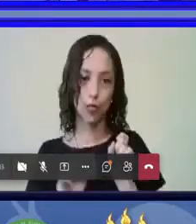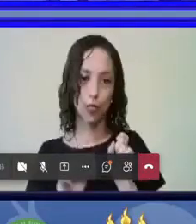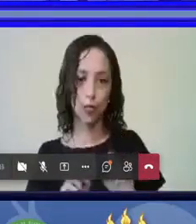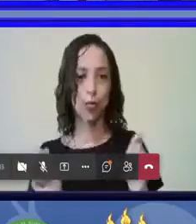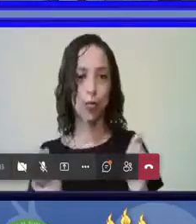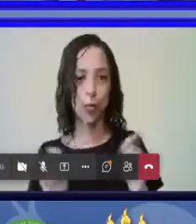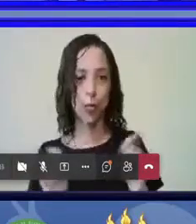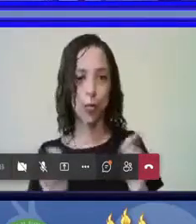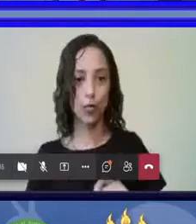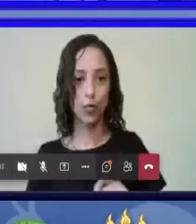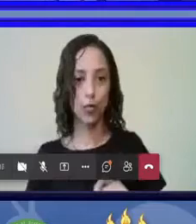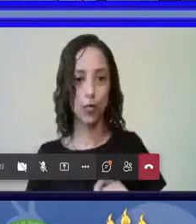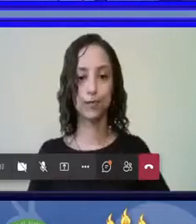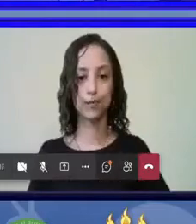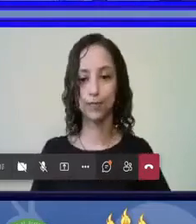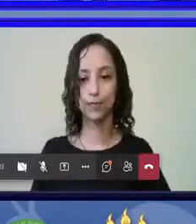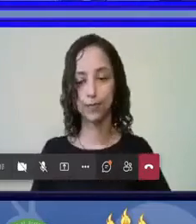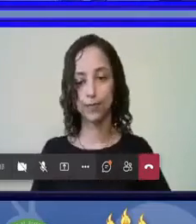Ok.